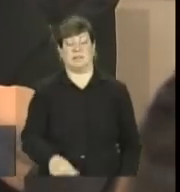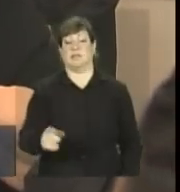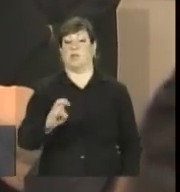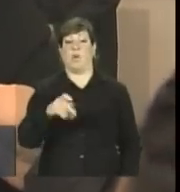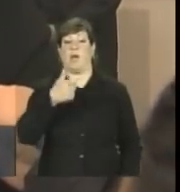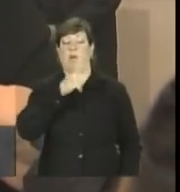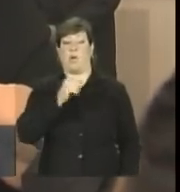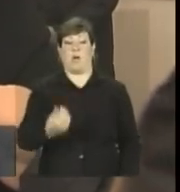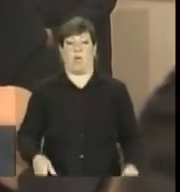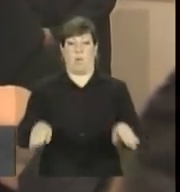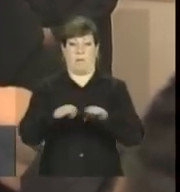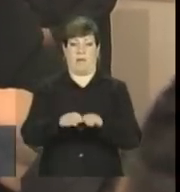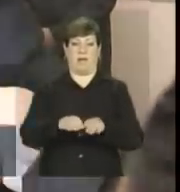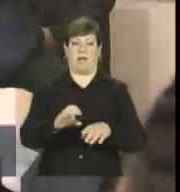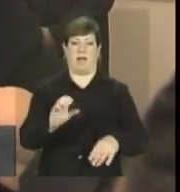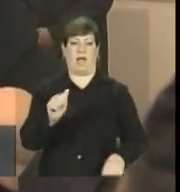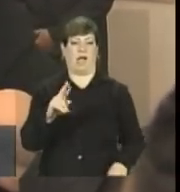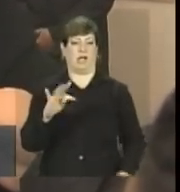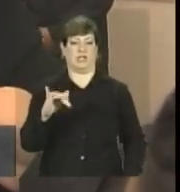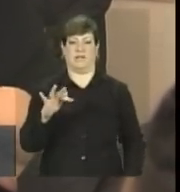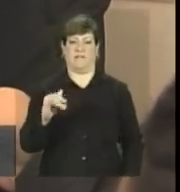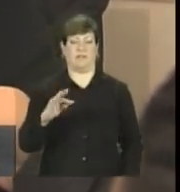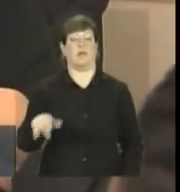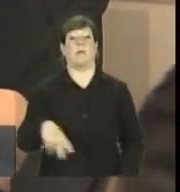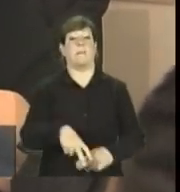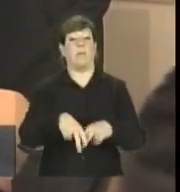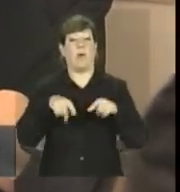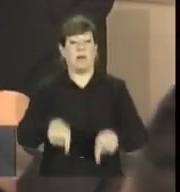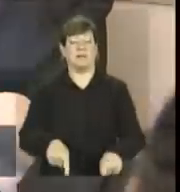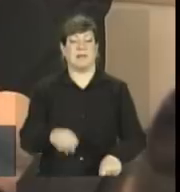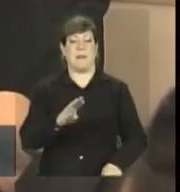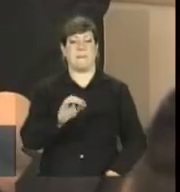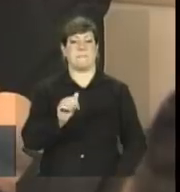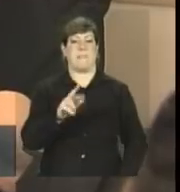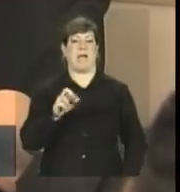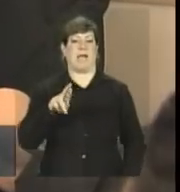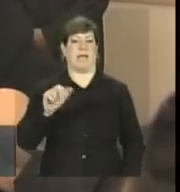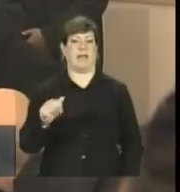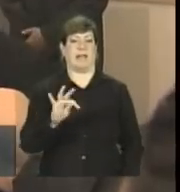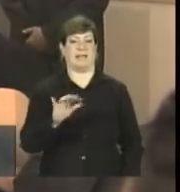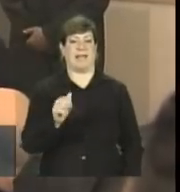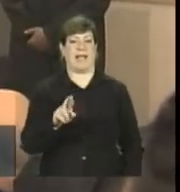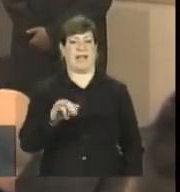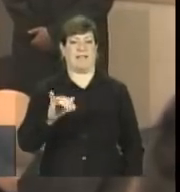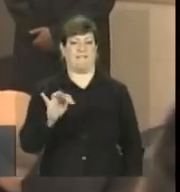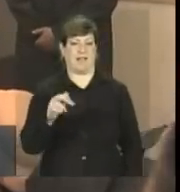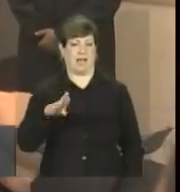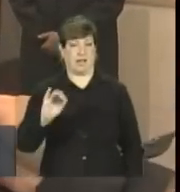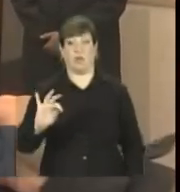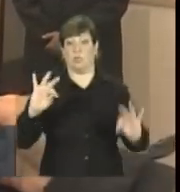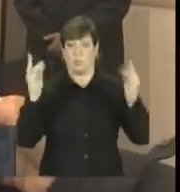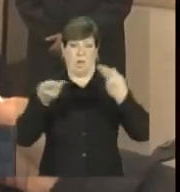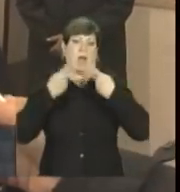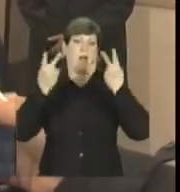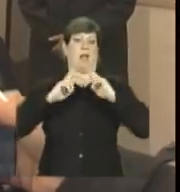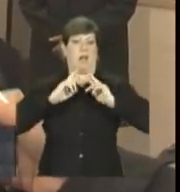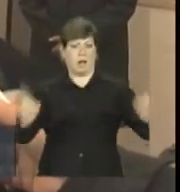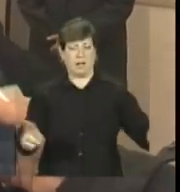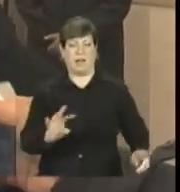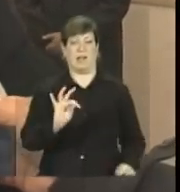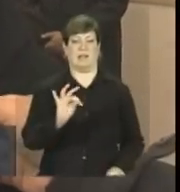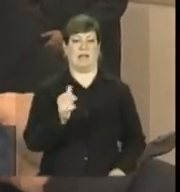competitividade artificial, equivale a uma barreira tarifária. Então, todo mundo queixa de barreira tarifária, de